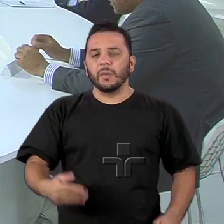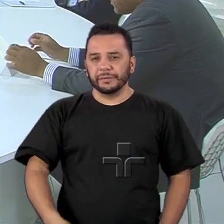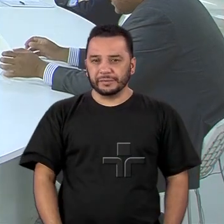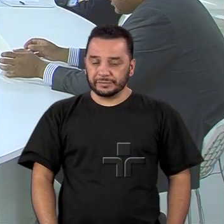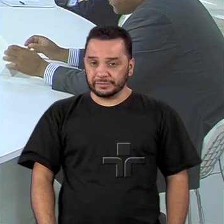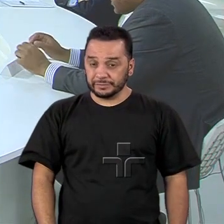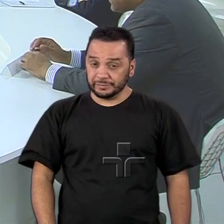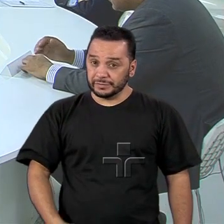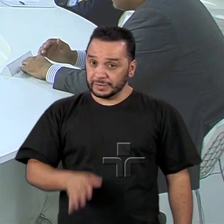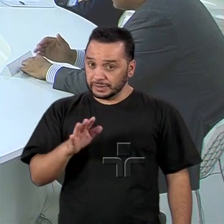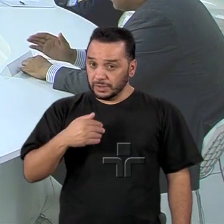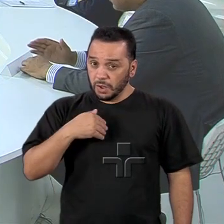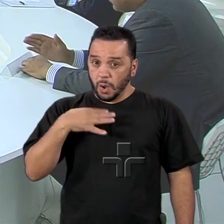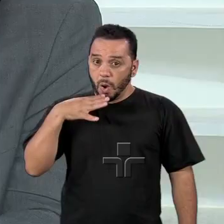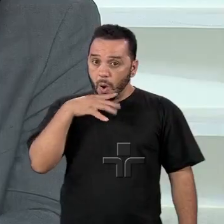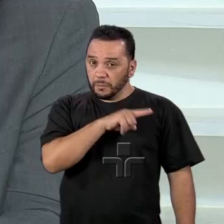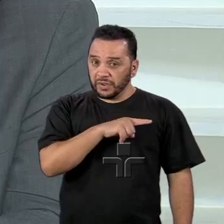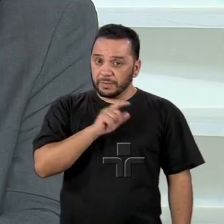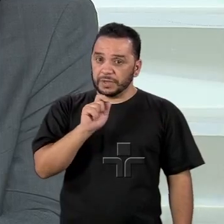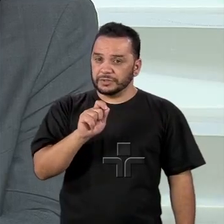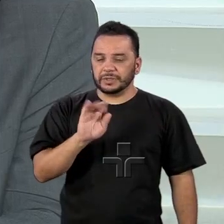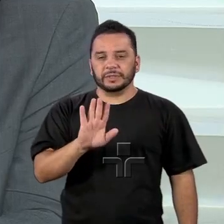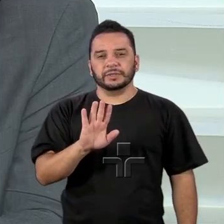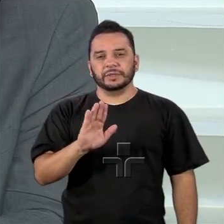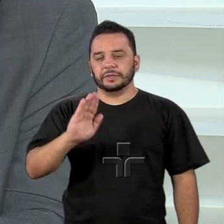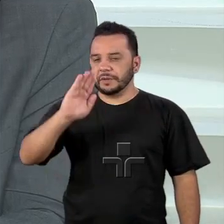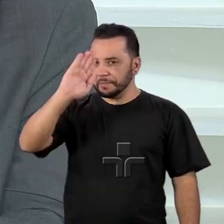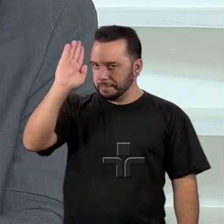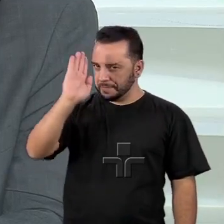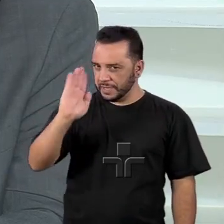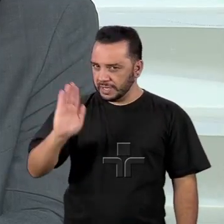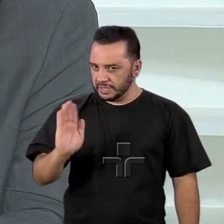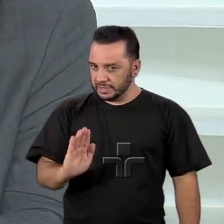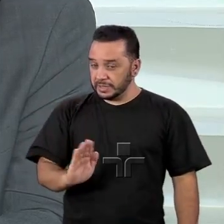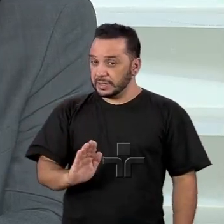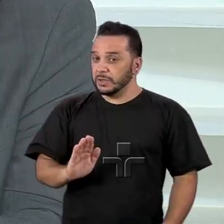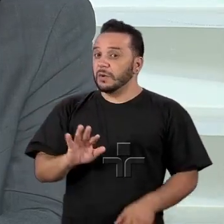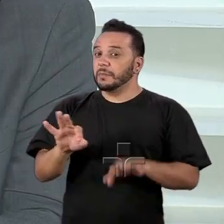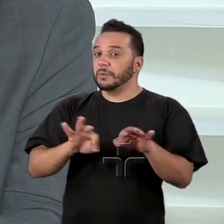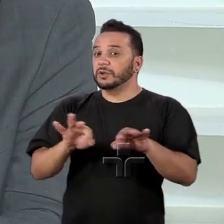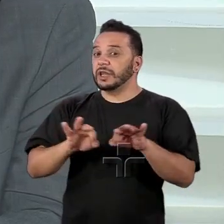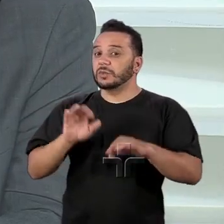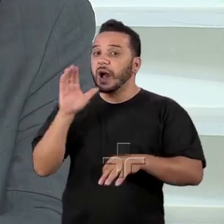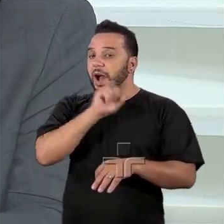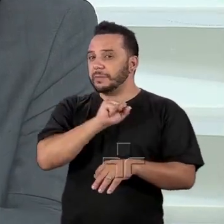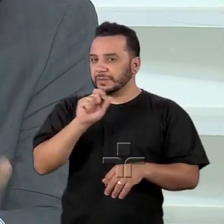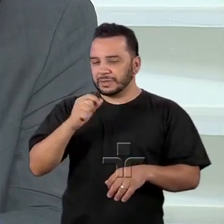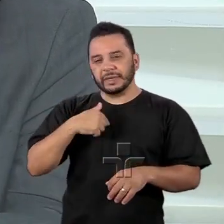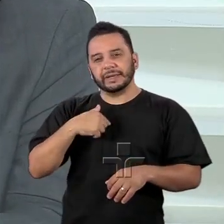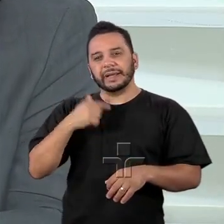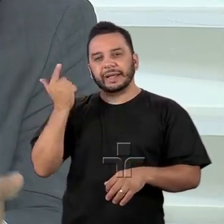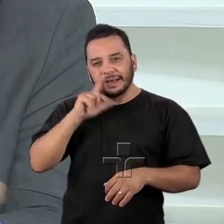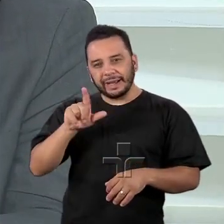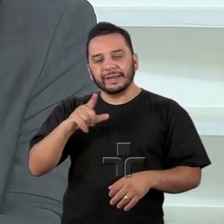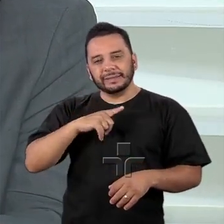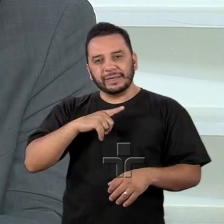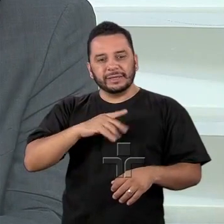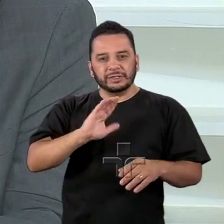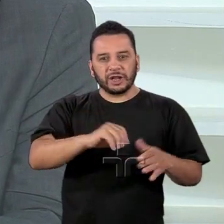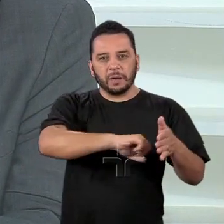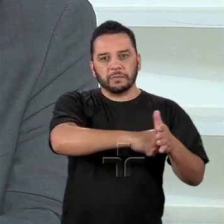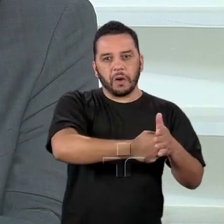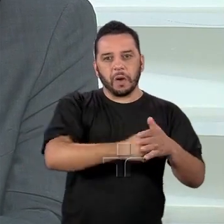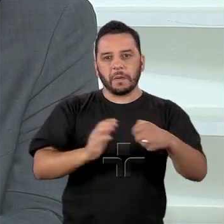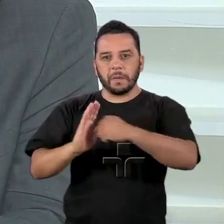Obviamente, quer dizer, o Brasil, no plano mais imediato, está se valendo disso, porque você tem restrição dos dois